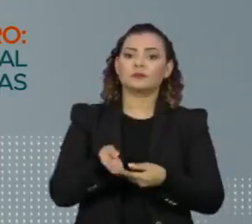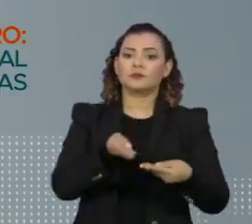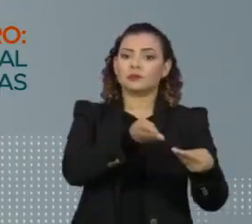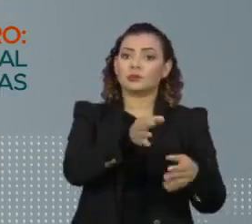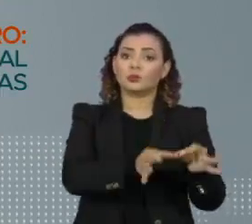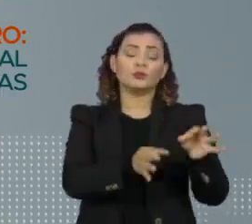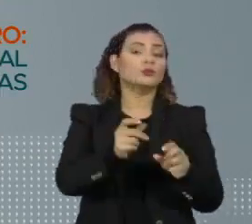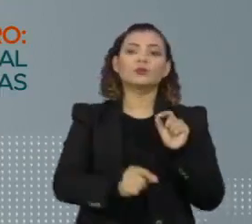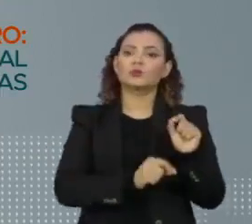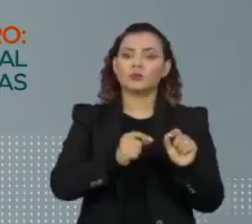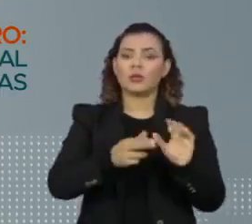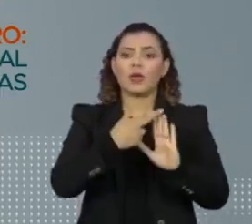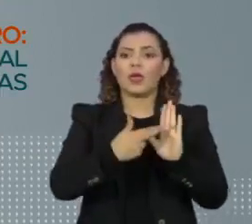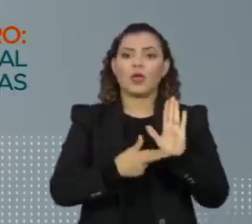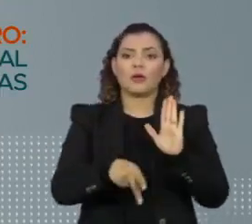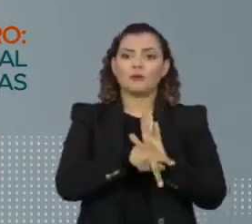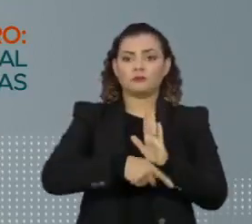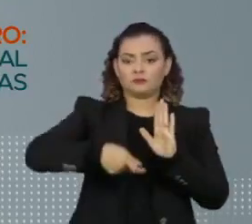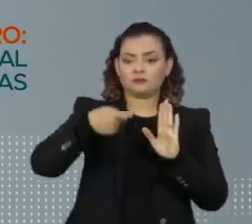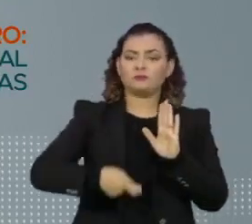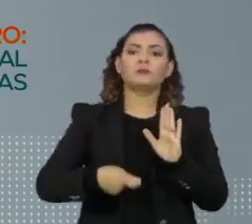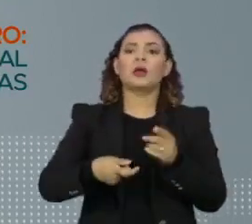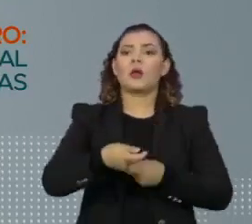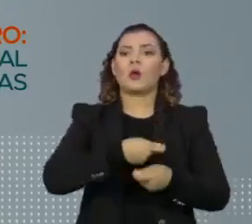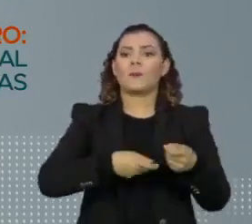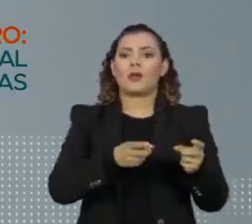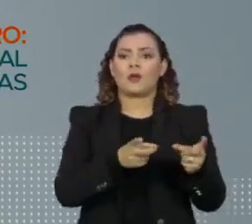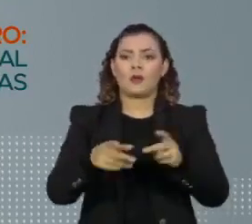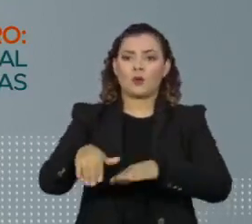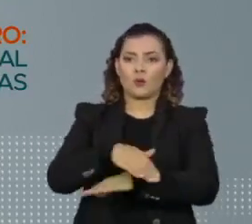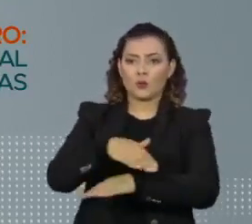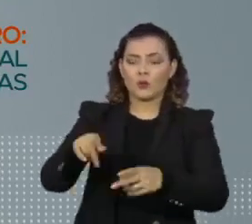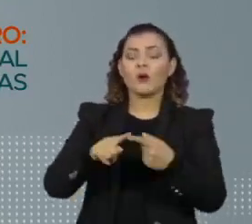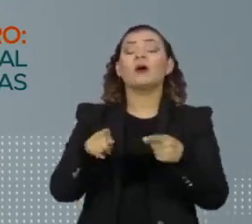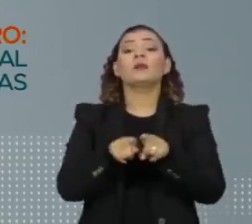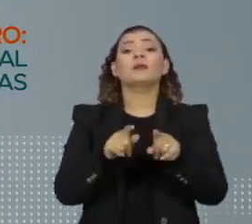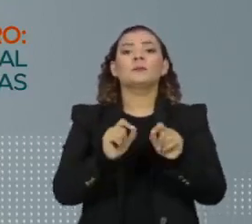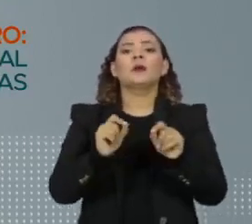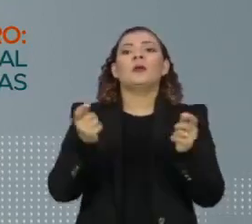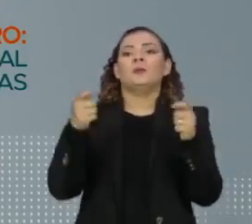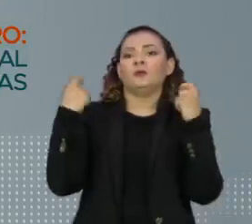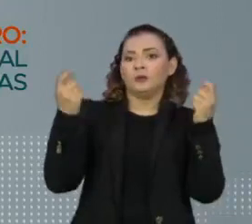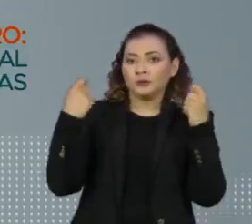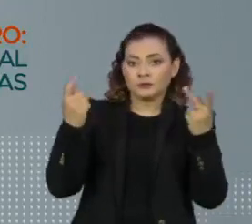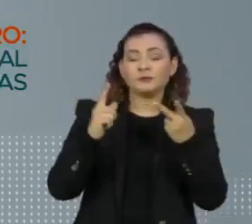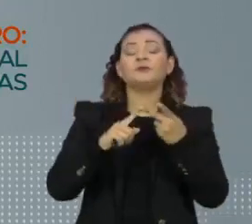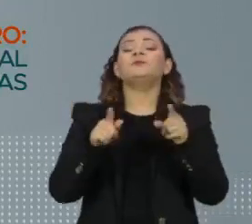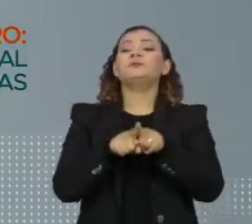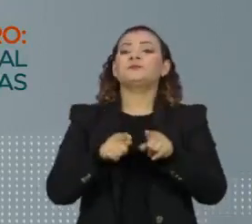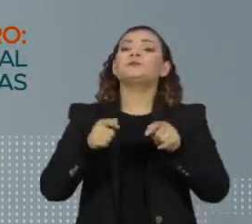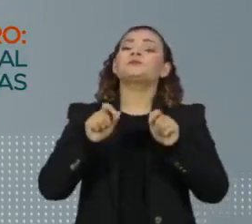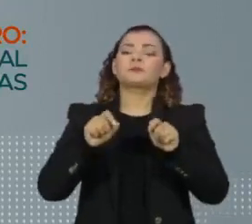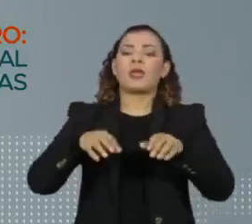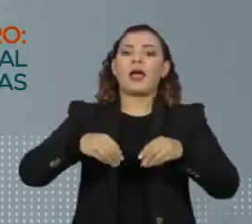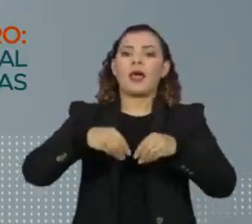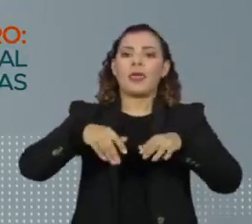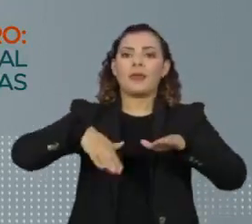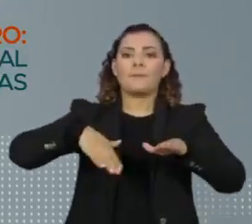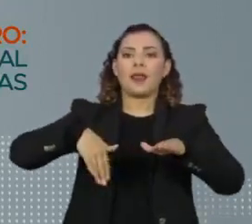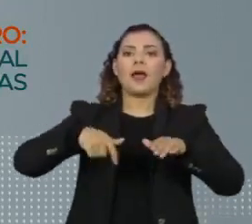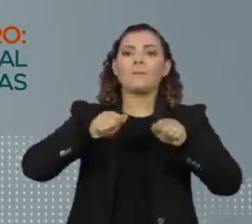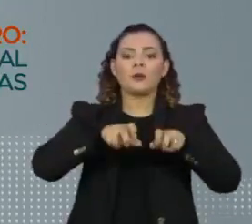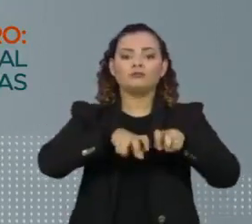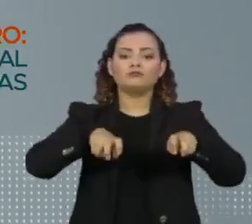suspendeu medidas restritivas, como o comércio de ambulantes, o funcionamento de boates e a permanência na areia da praia.